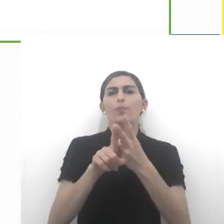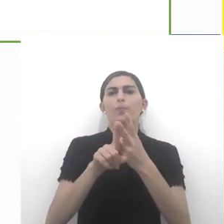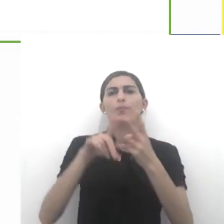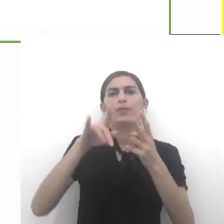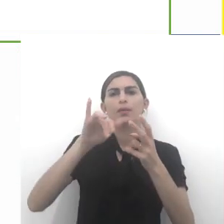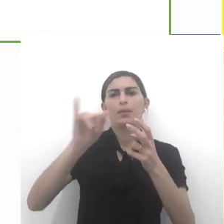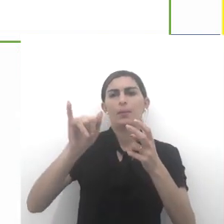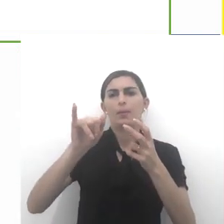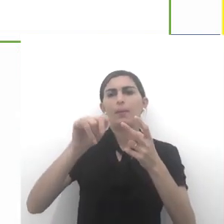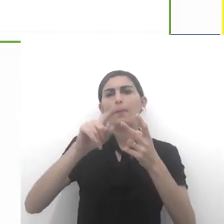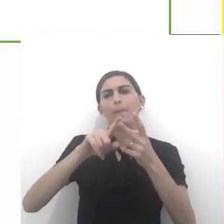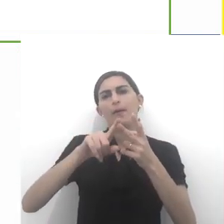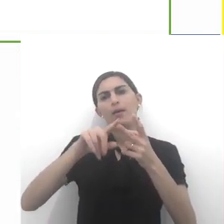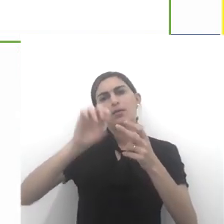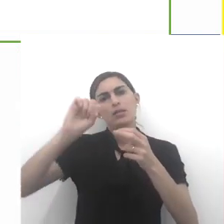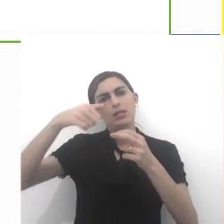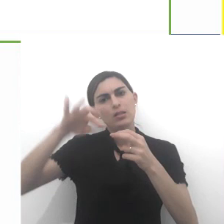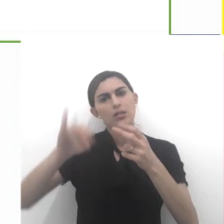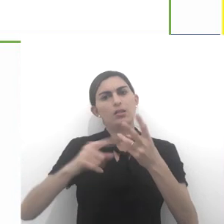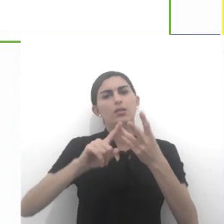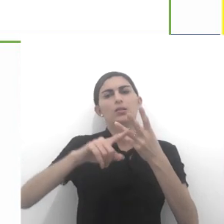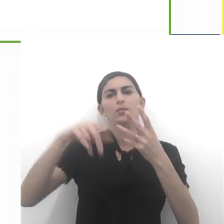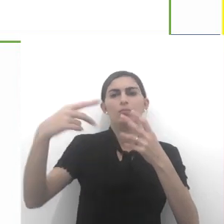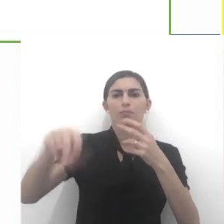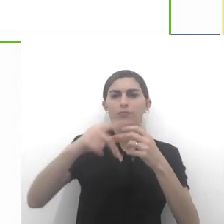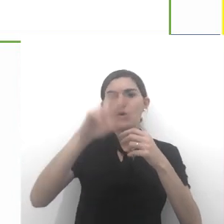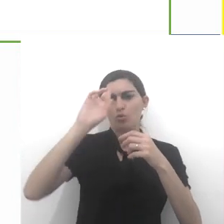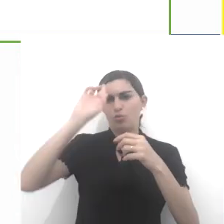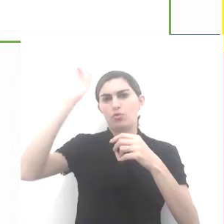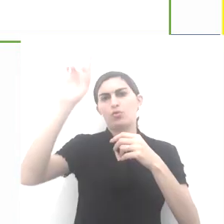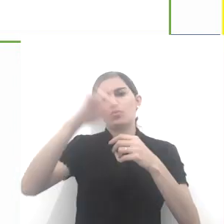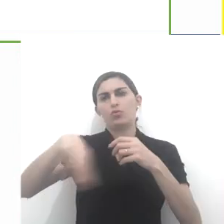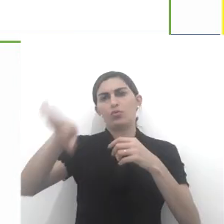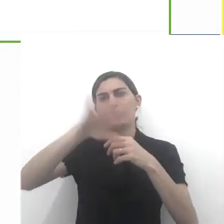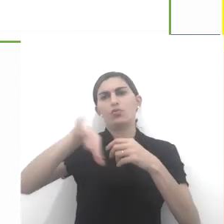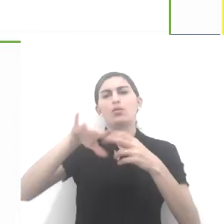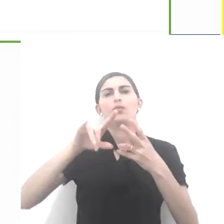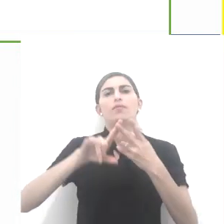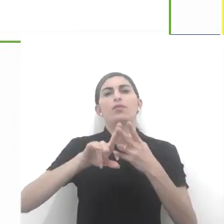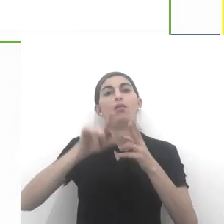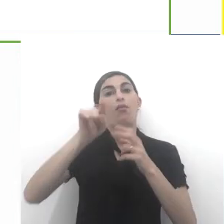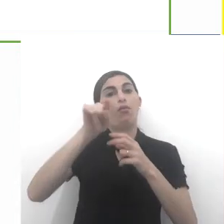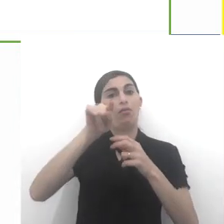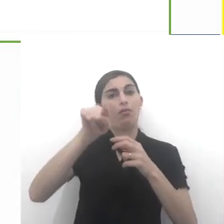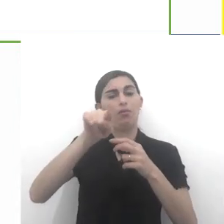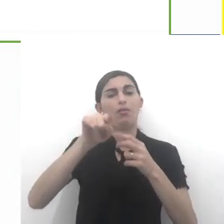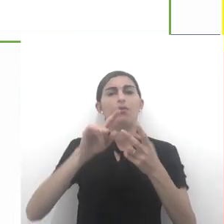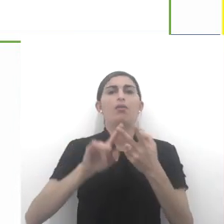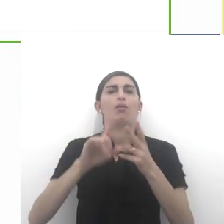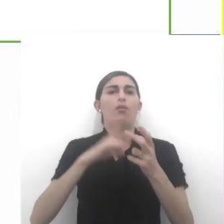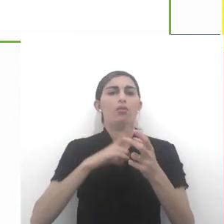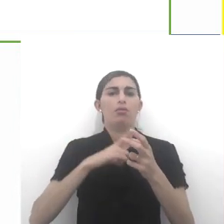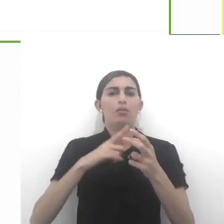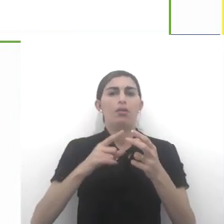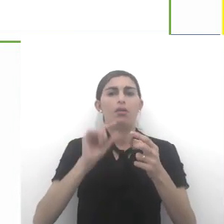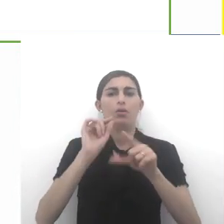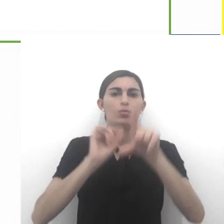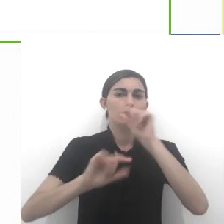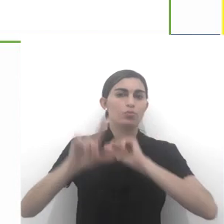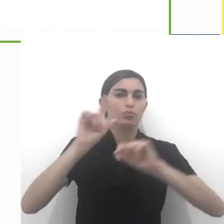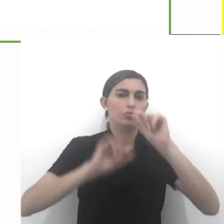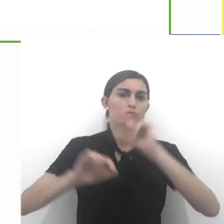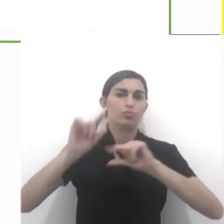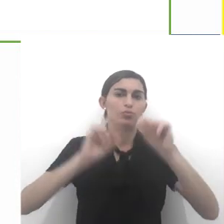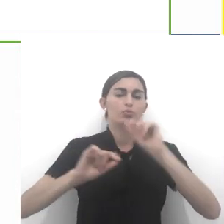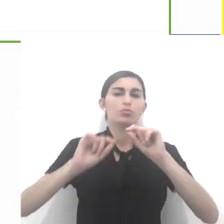santo, entre aspas, mãe de santo, também entre aspas. É o zelador de santo. ele ou ela tem a função